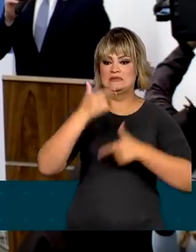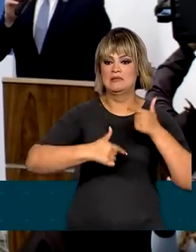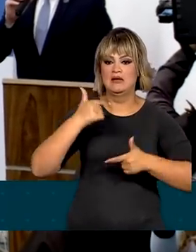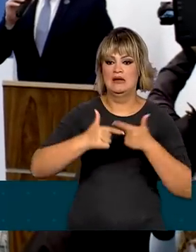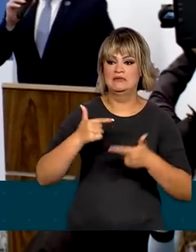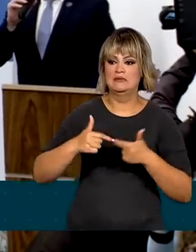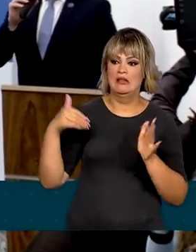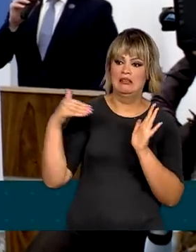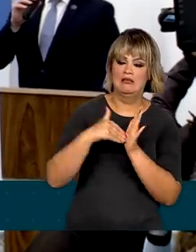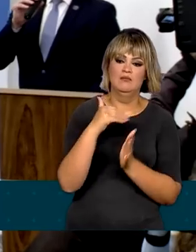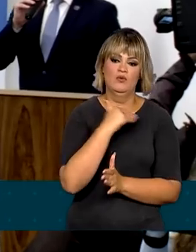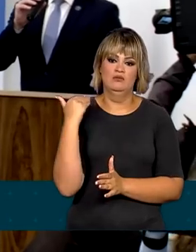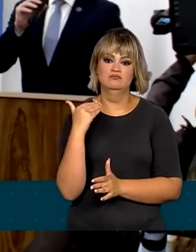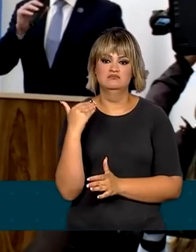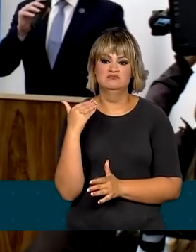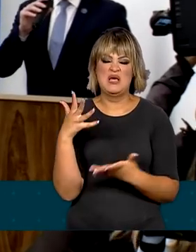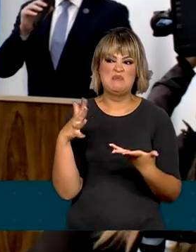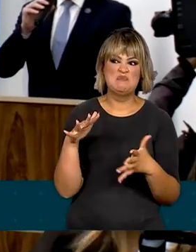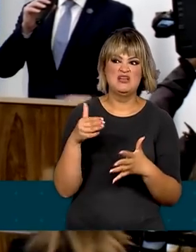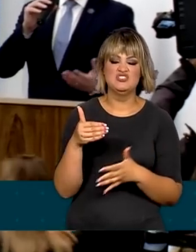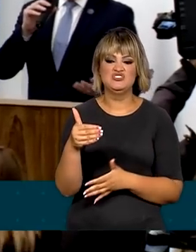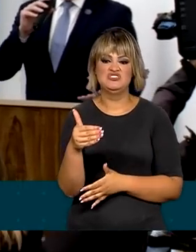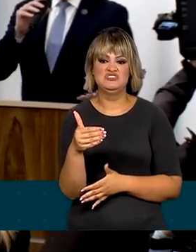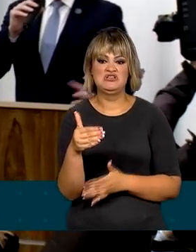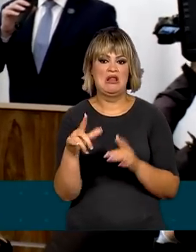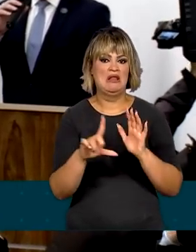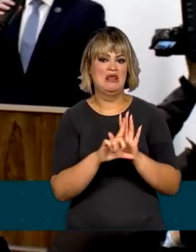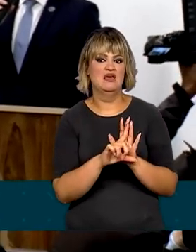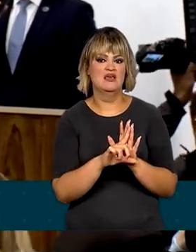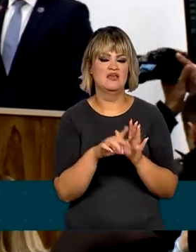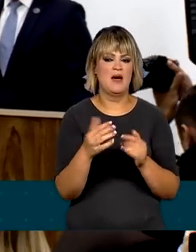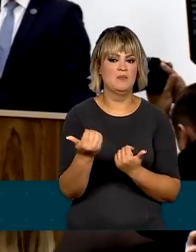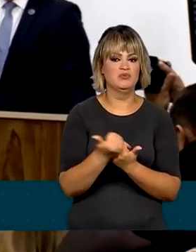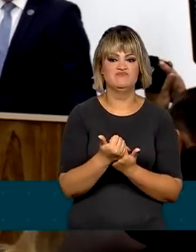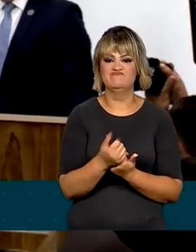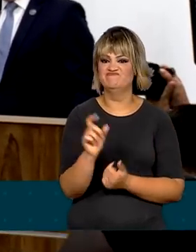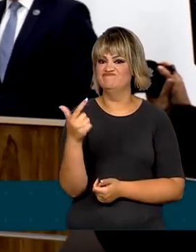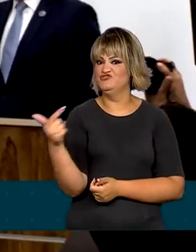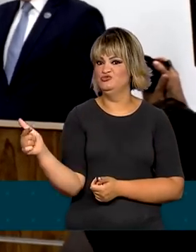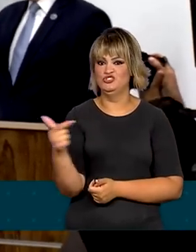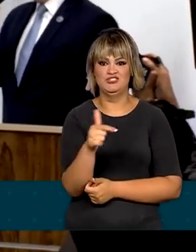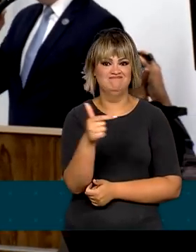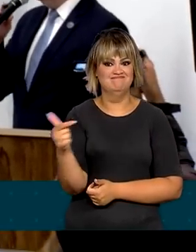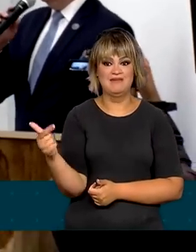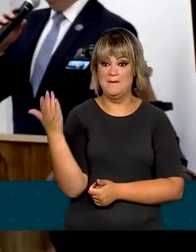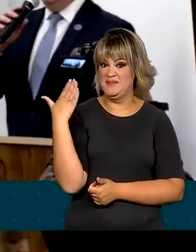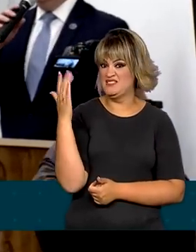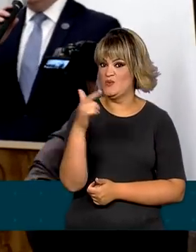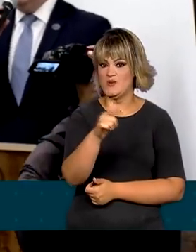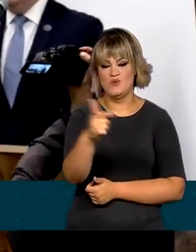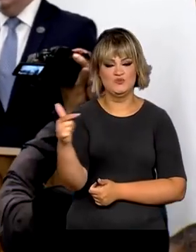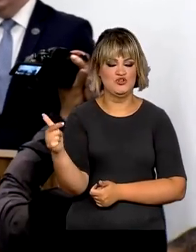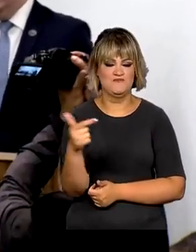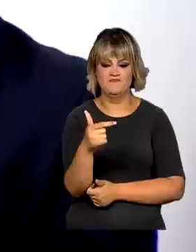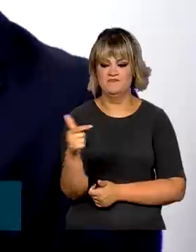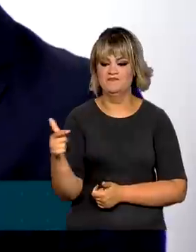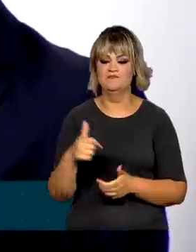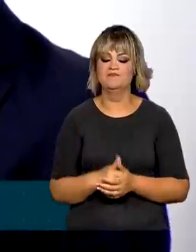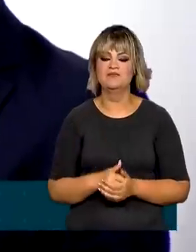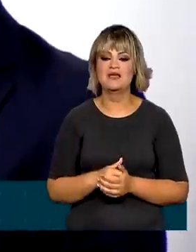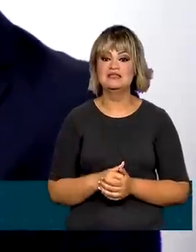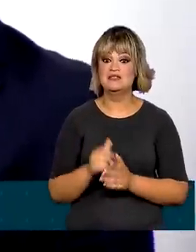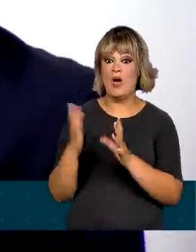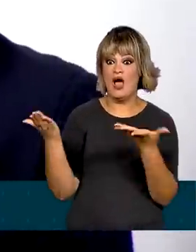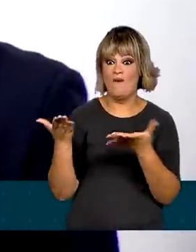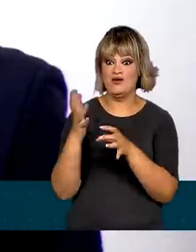morrer. Não existia uma previsão sequer legal que isso seria uma garantia na vida do trabalhador. Esses